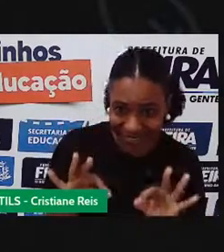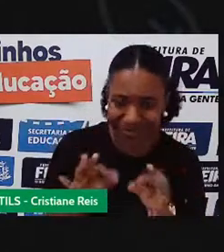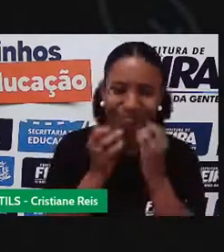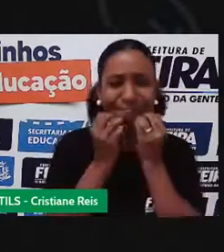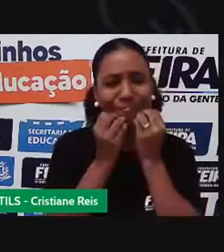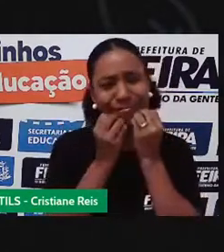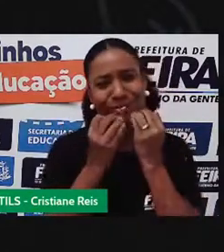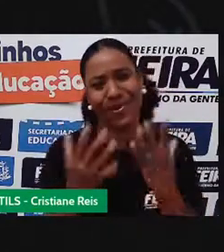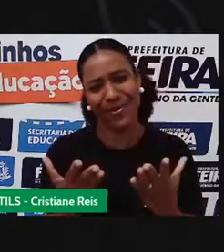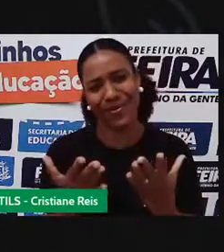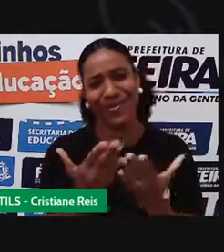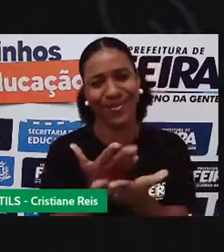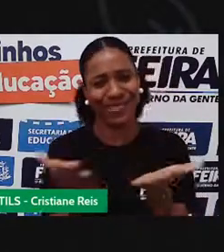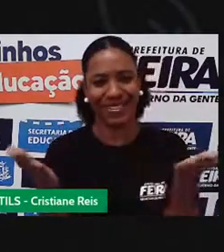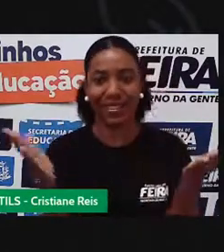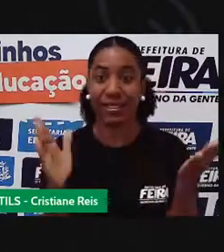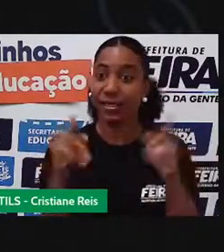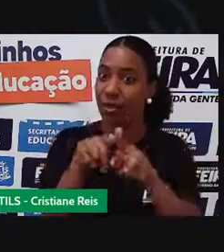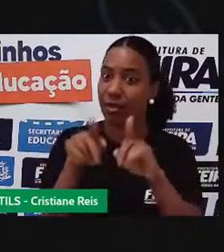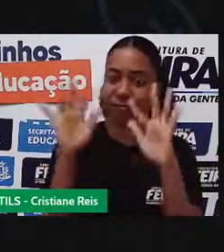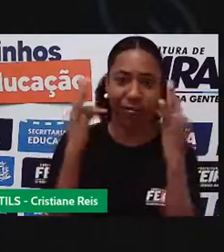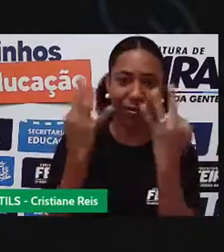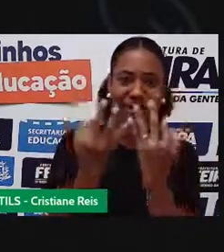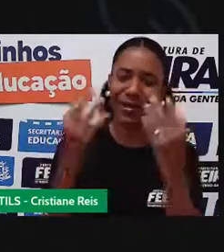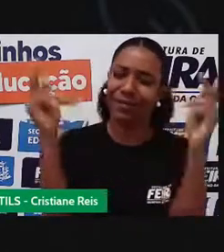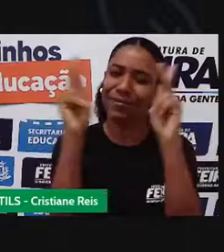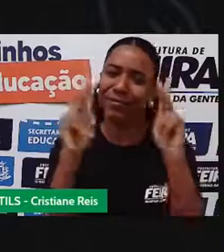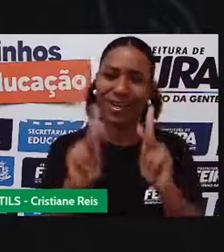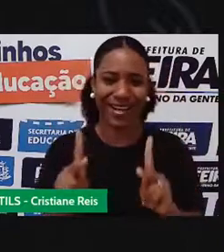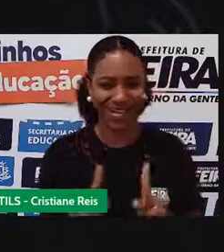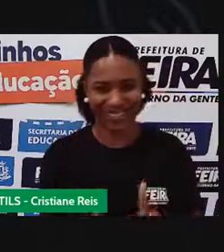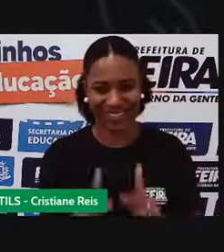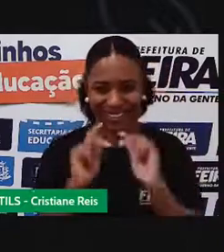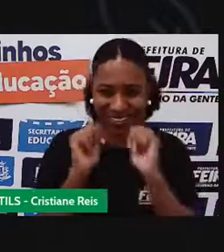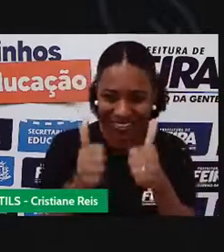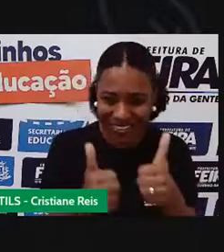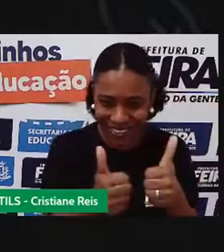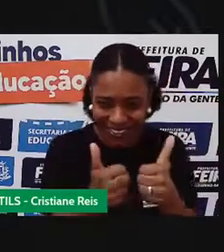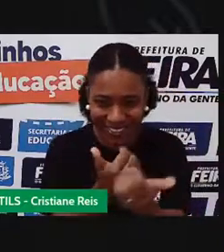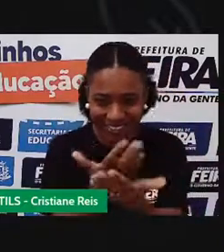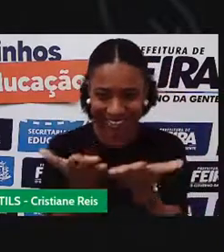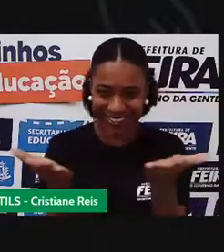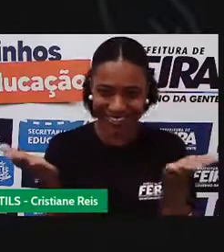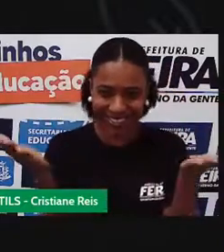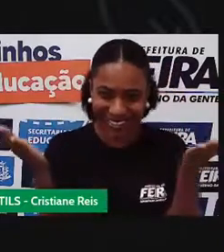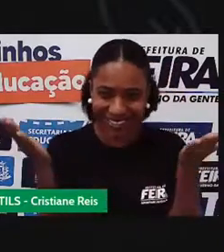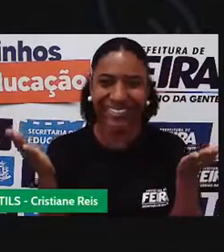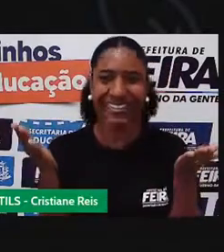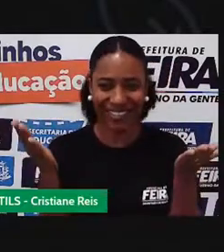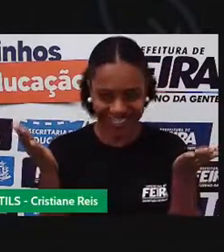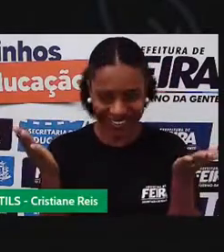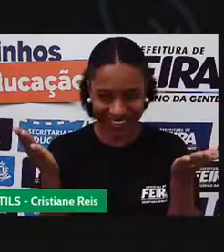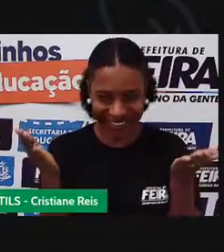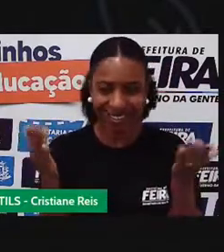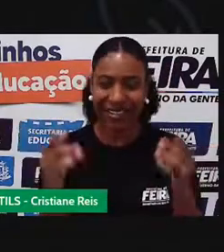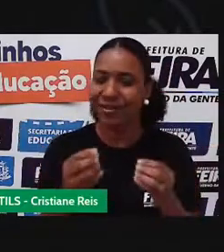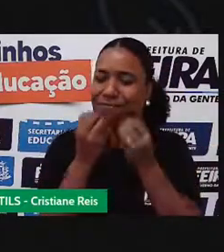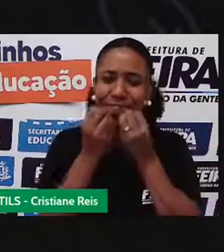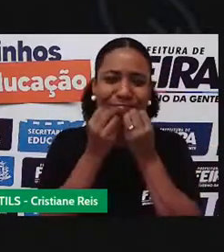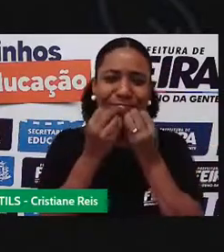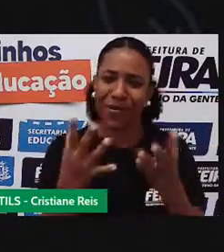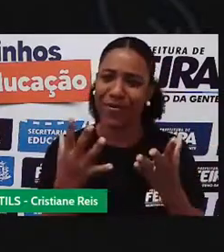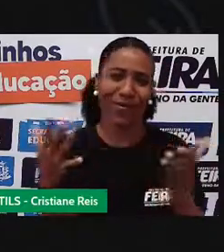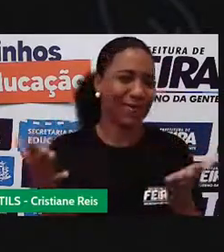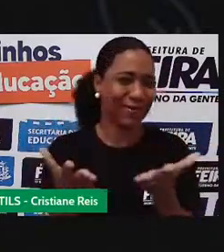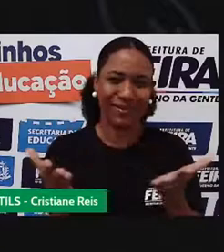você e sua família. Sejam tudo na paz. Que o nosso mestre maior esteja tomando conta de tudo e que tudo soa da melhor forma